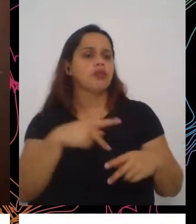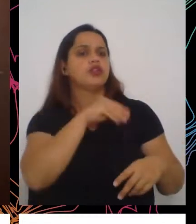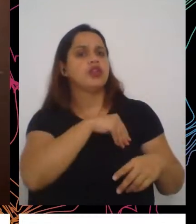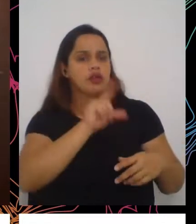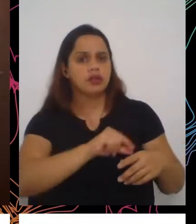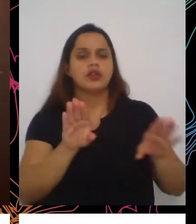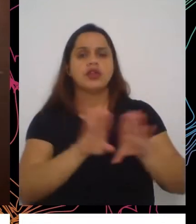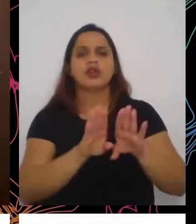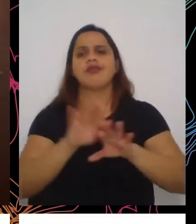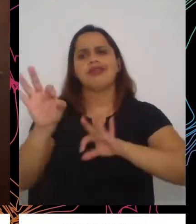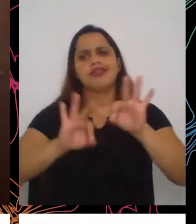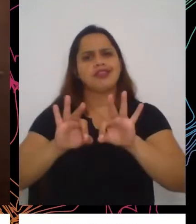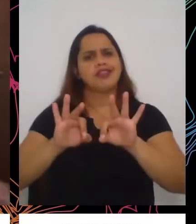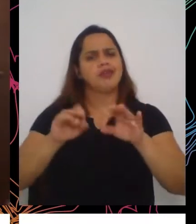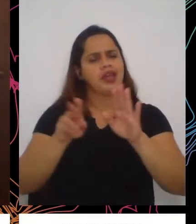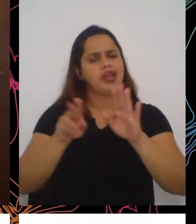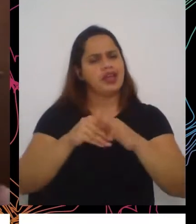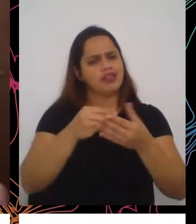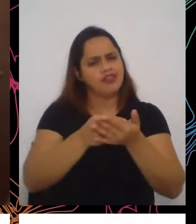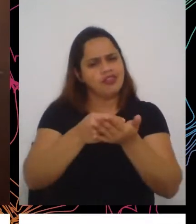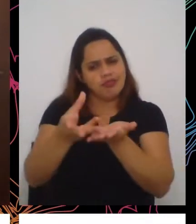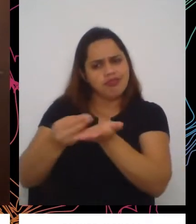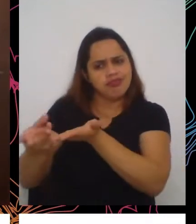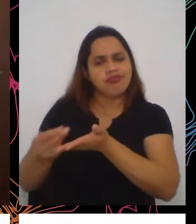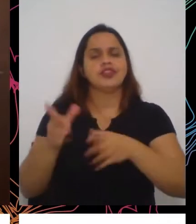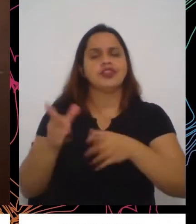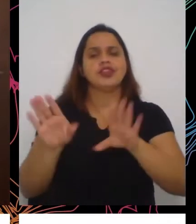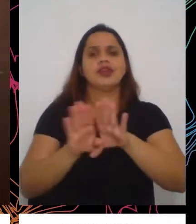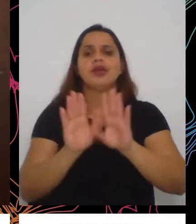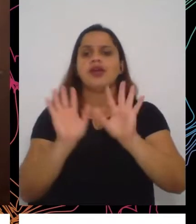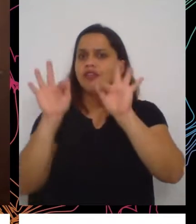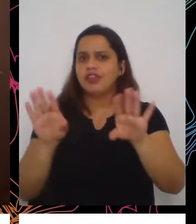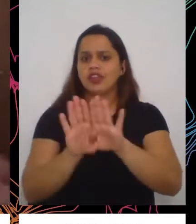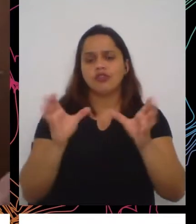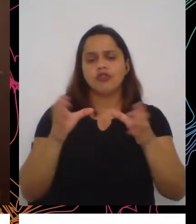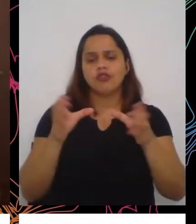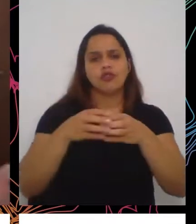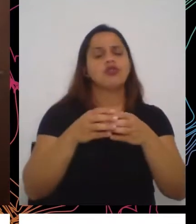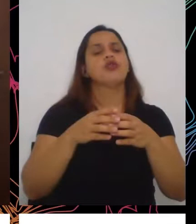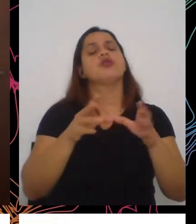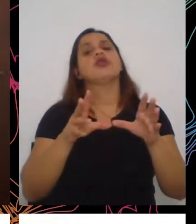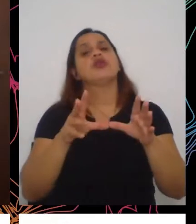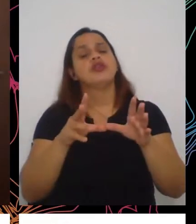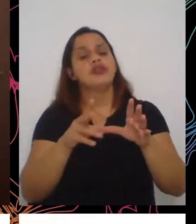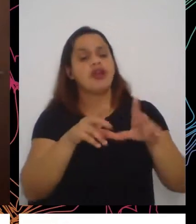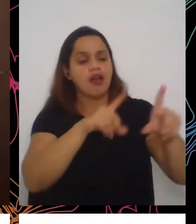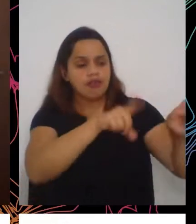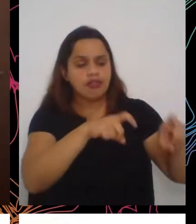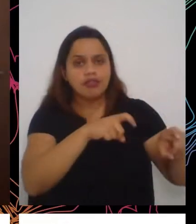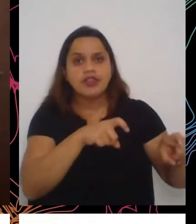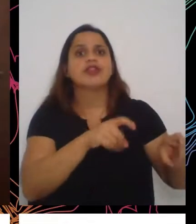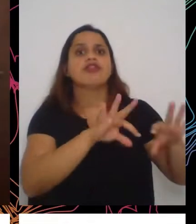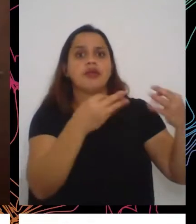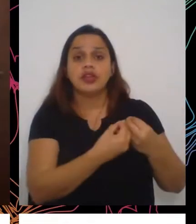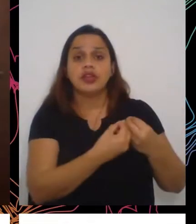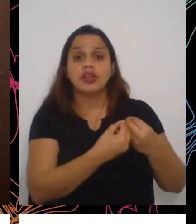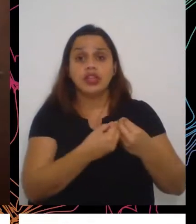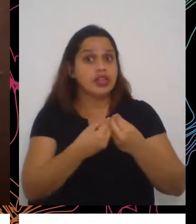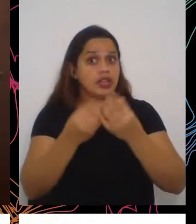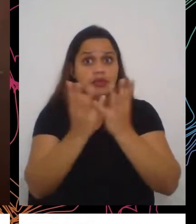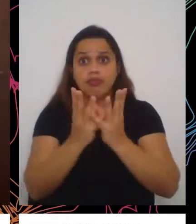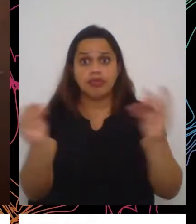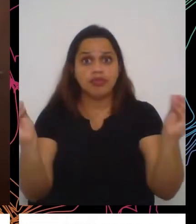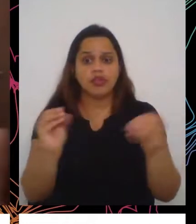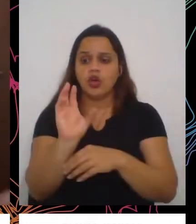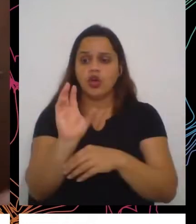renda, fim do conjunto das políticas de fortalecimento da agricultura familiar, extinção do Conselho, quer dizer, aquilo que